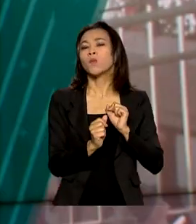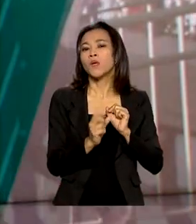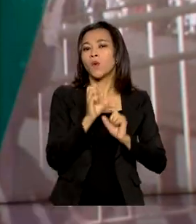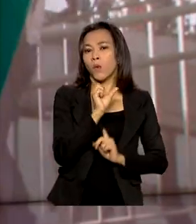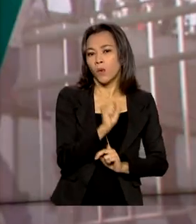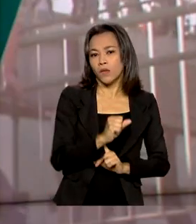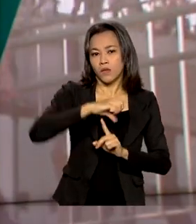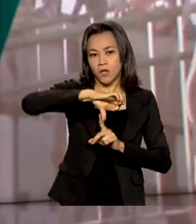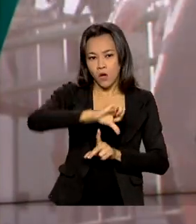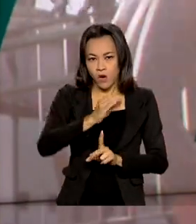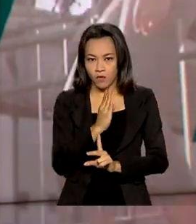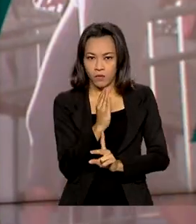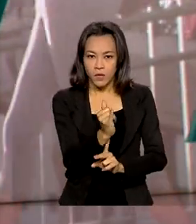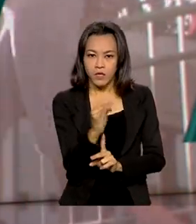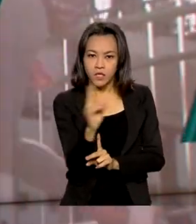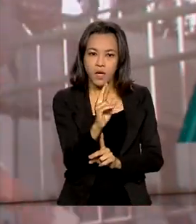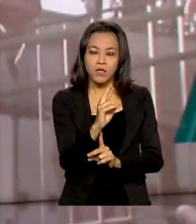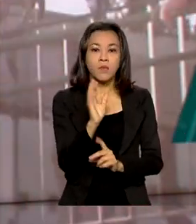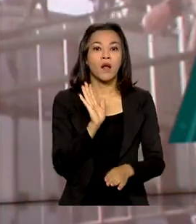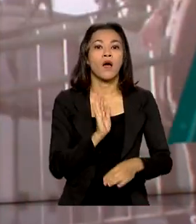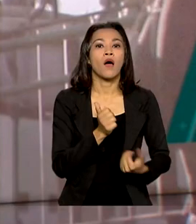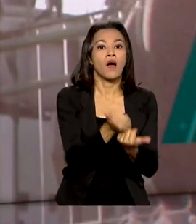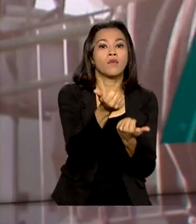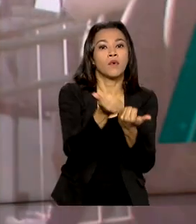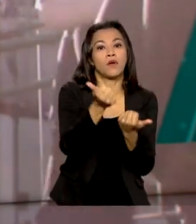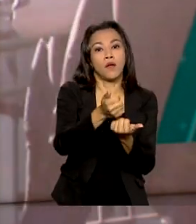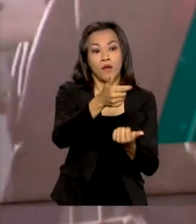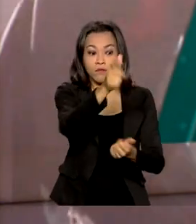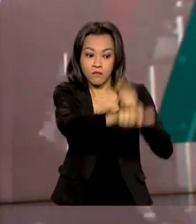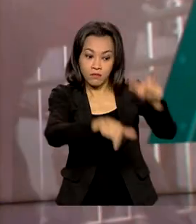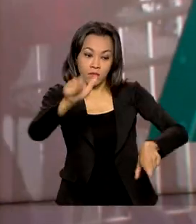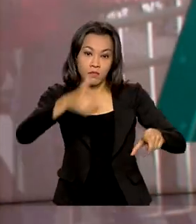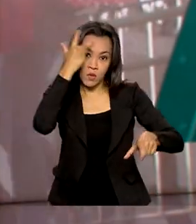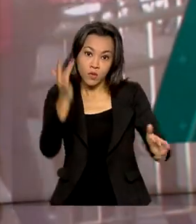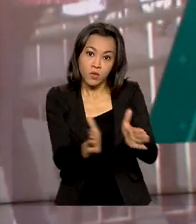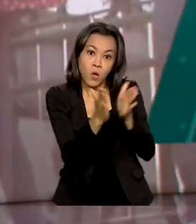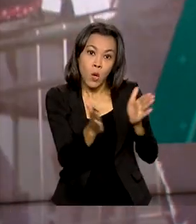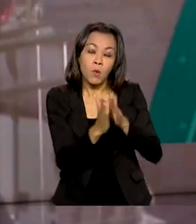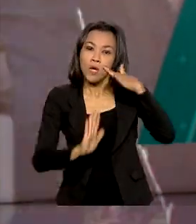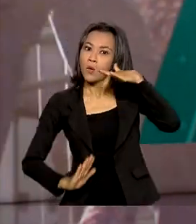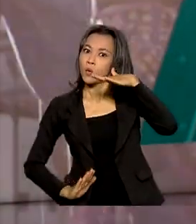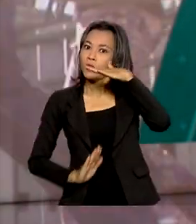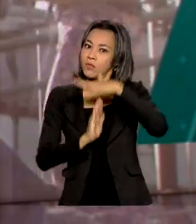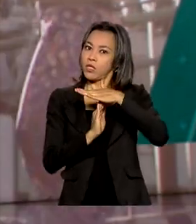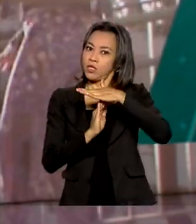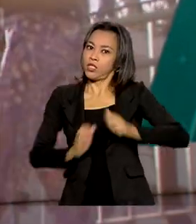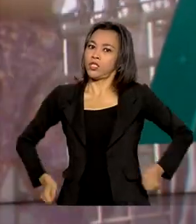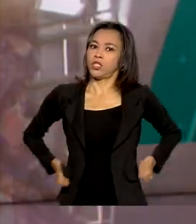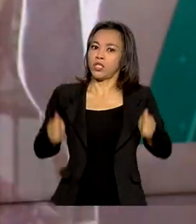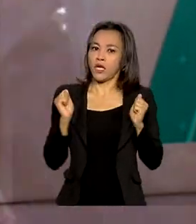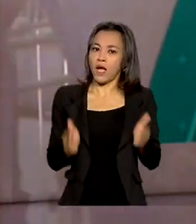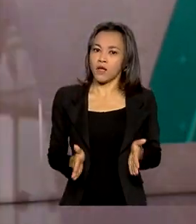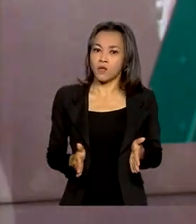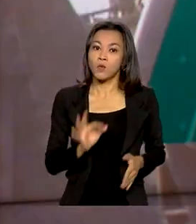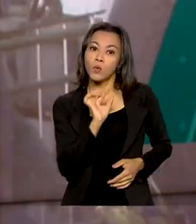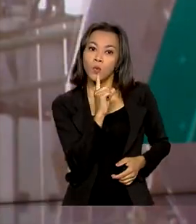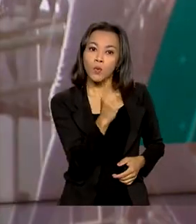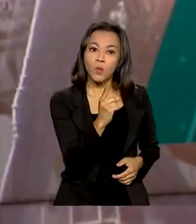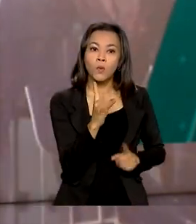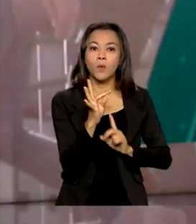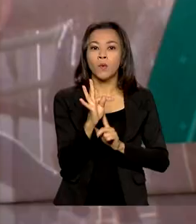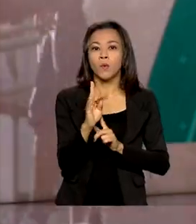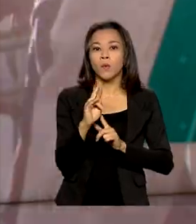bilhões para atender os brasileiros de baixa renda. A previsão do teto de gastos da União é de R 1,7 trilhão.